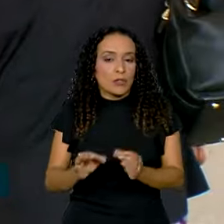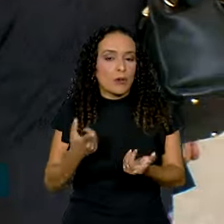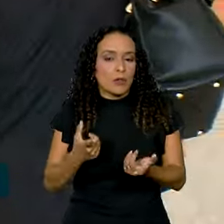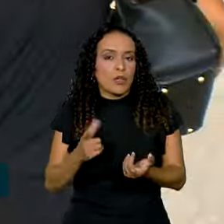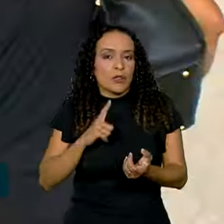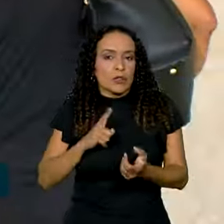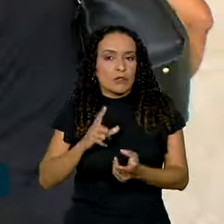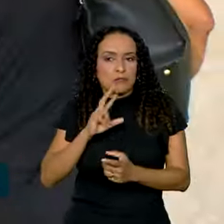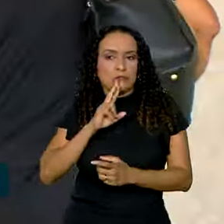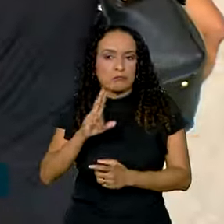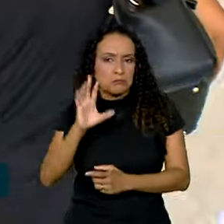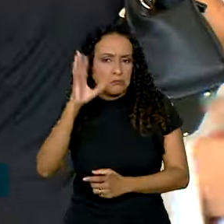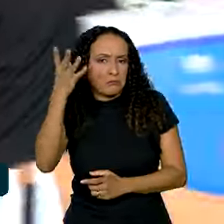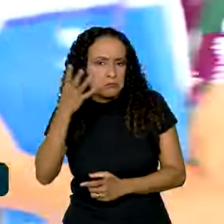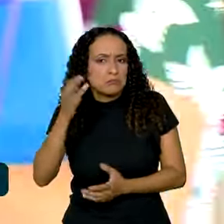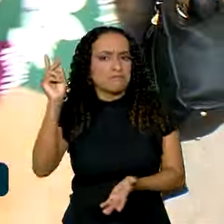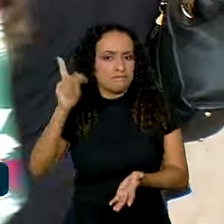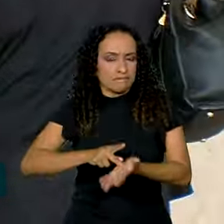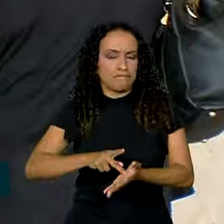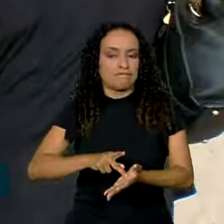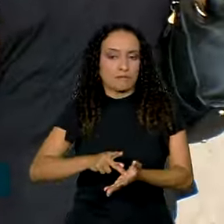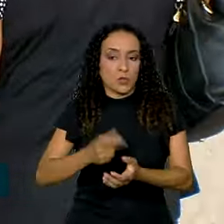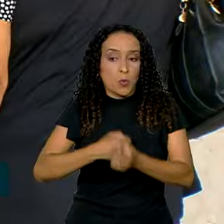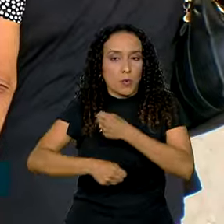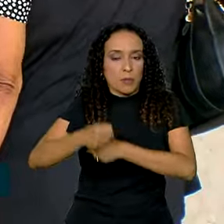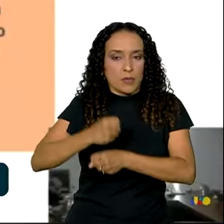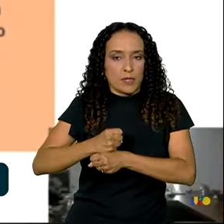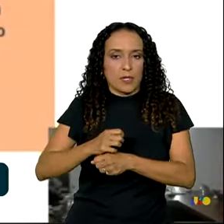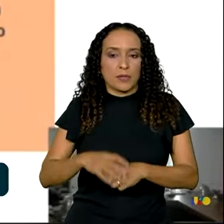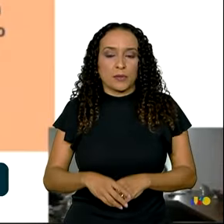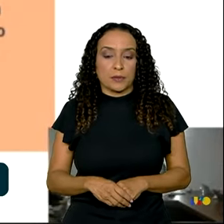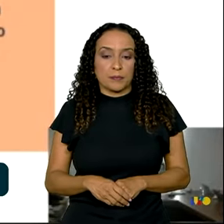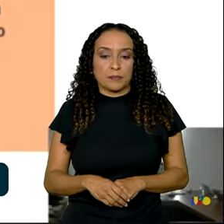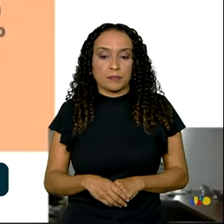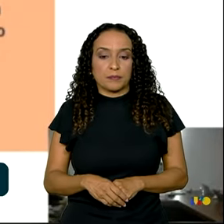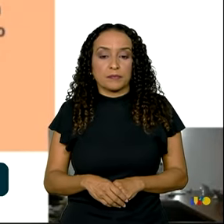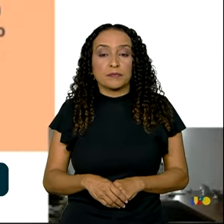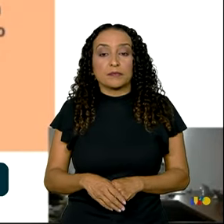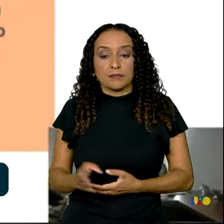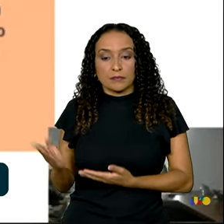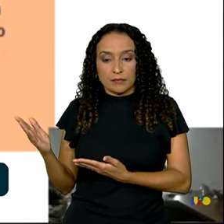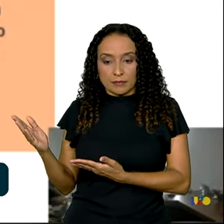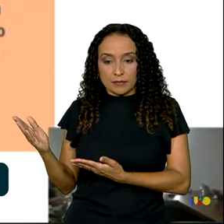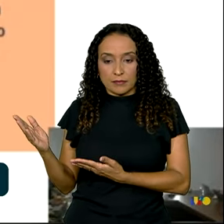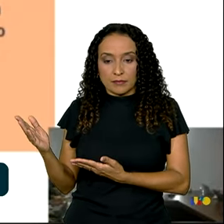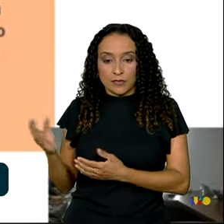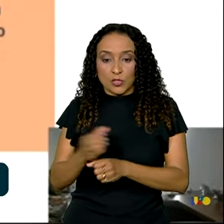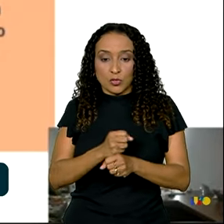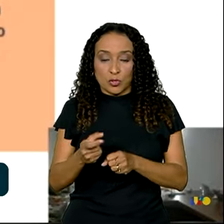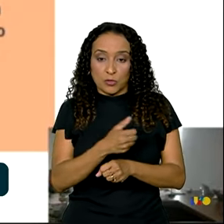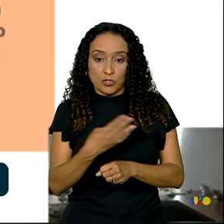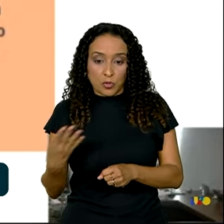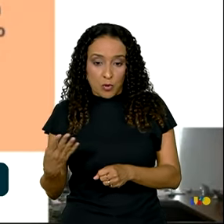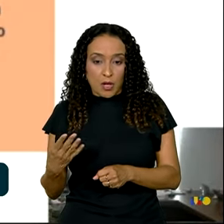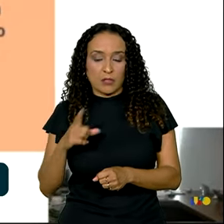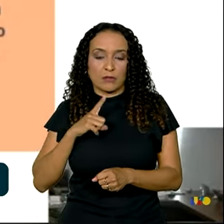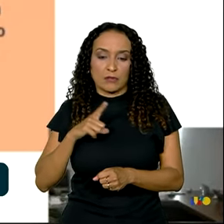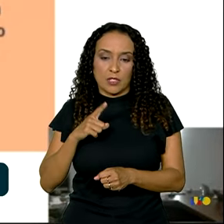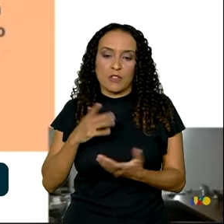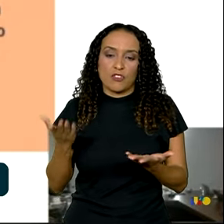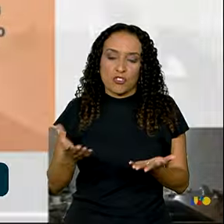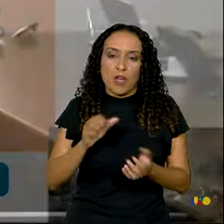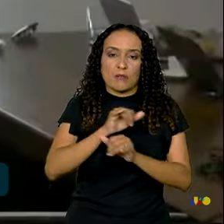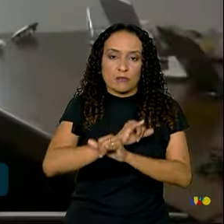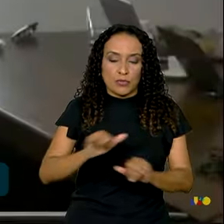rendeu resultados concretos no ano passado. E, em 2024, houve a tônica, que já vem sendo